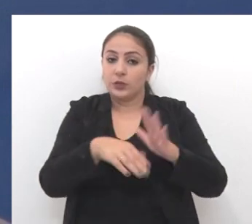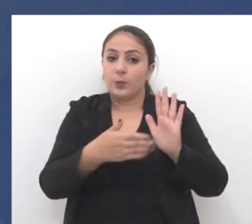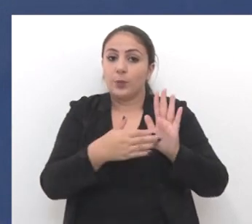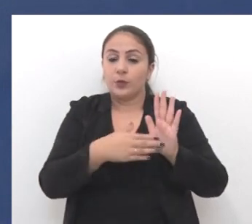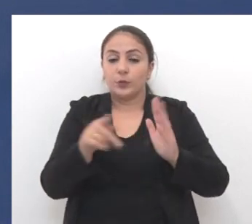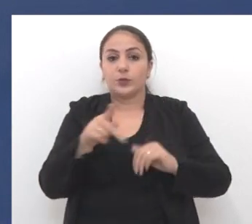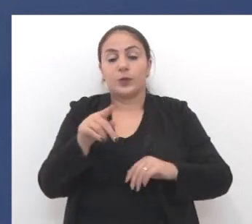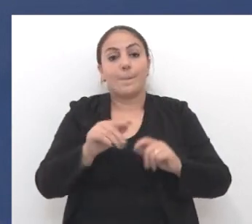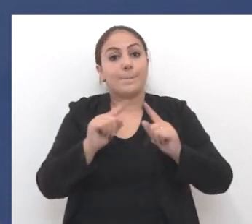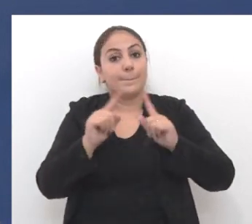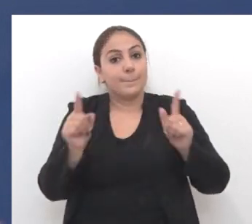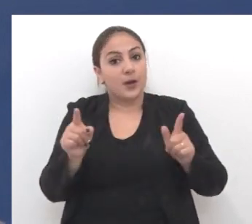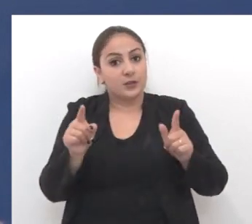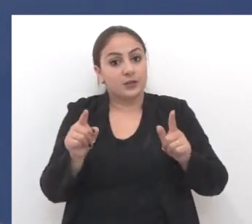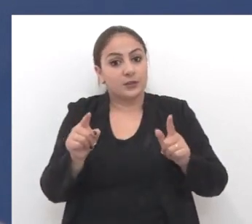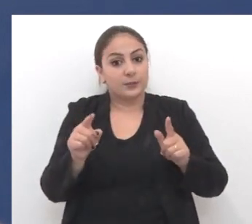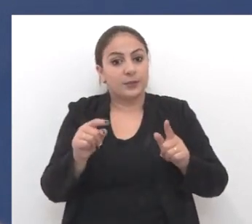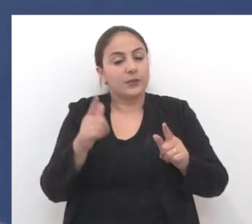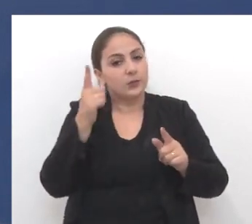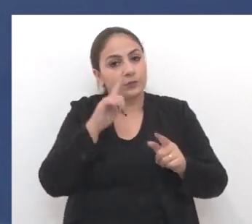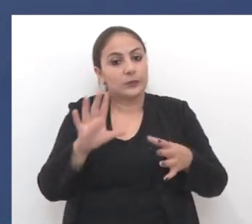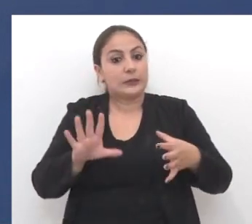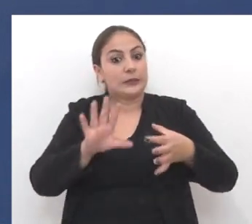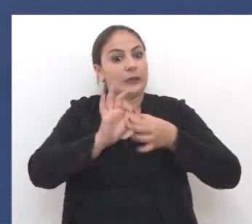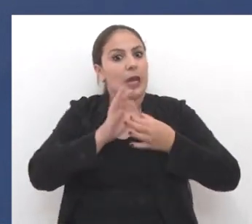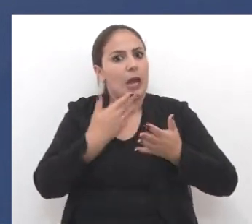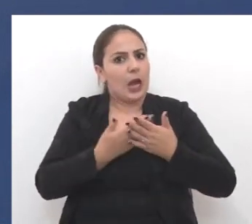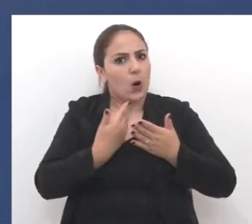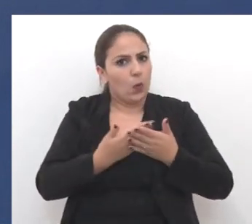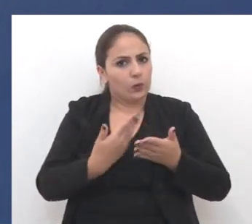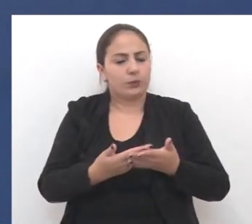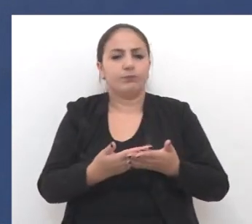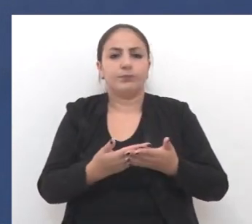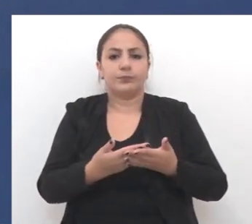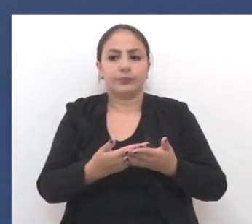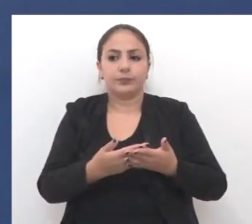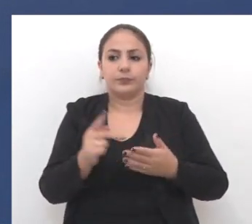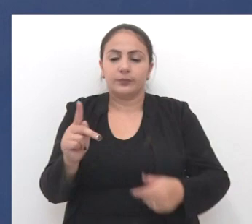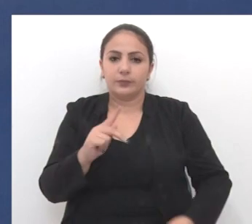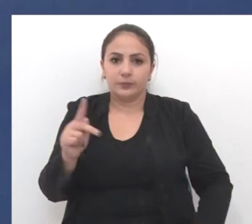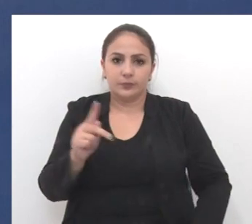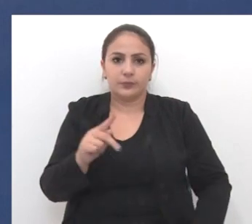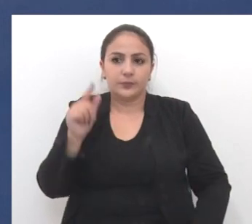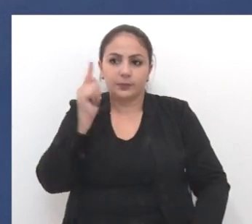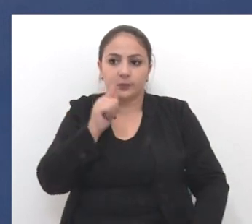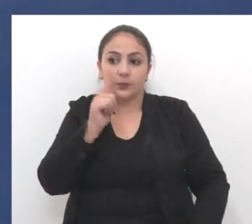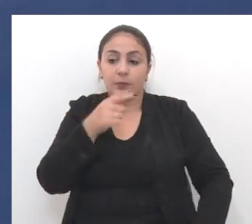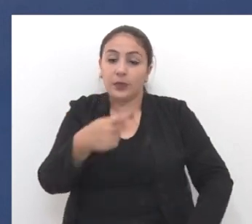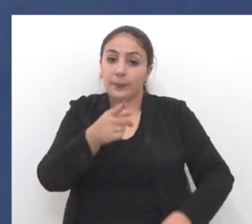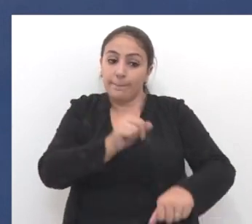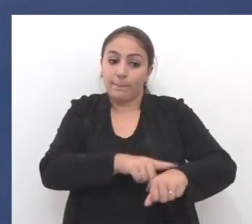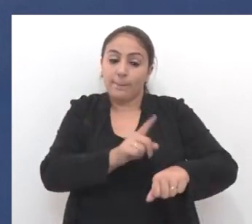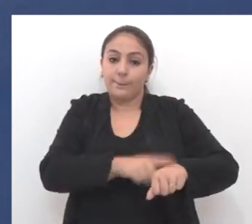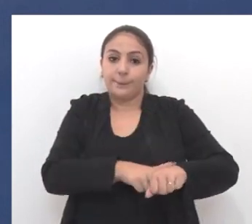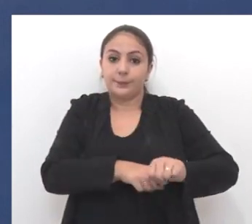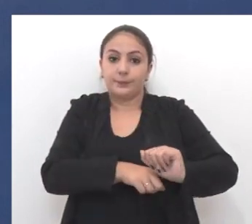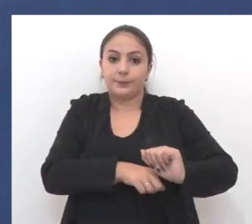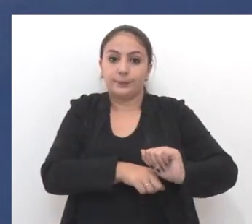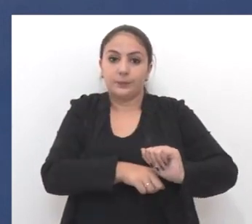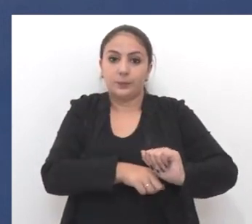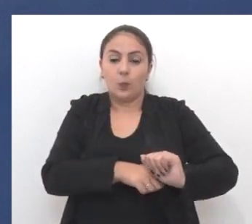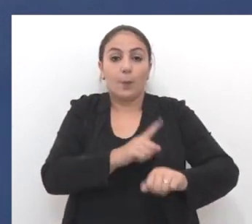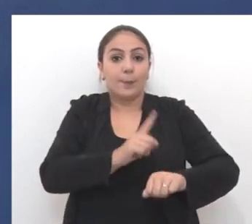do que o professor propôs. Mas para que eles fiquem conectados na aula, né? Onde o professor seja ali naquele momento,